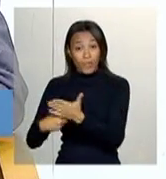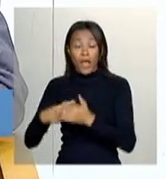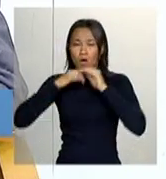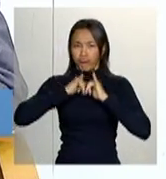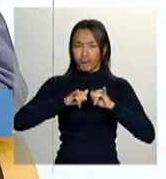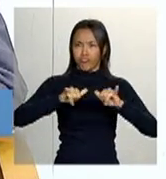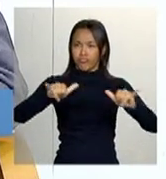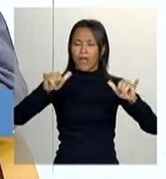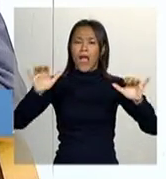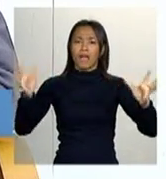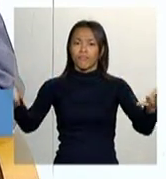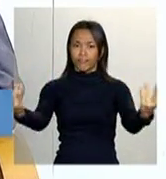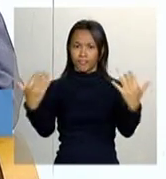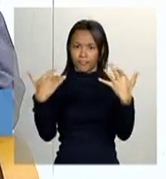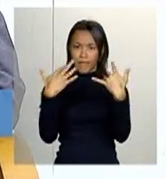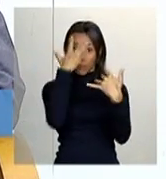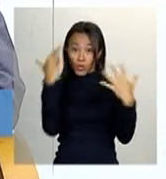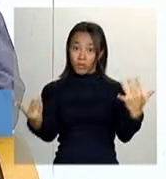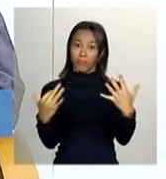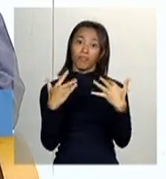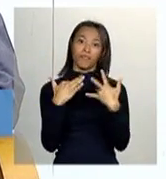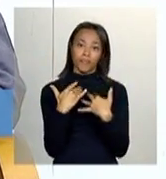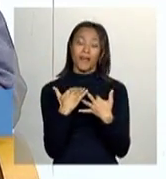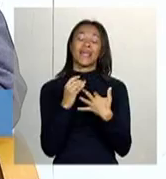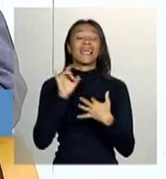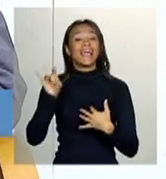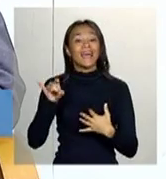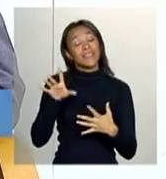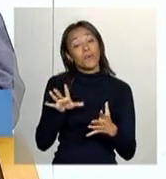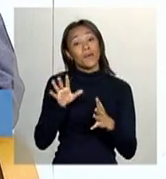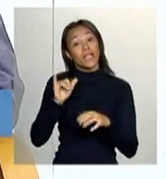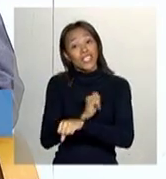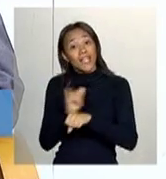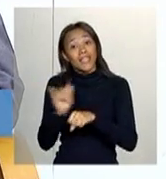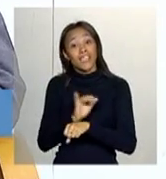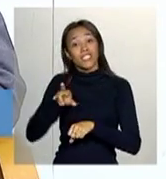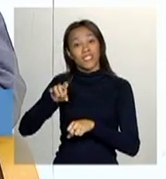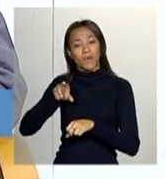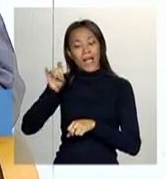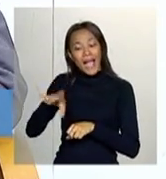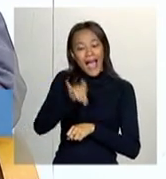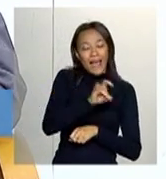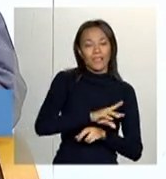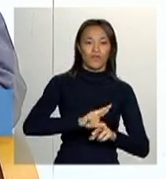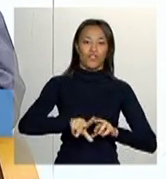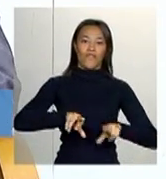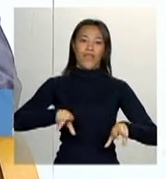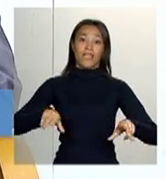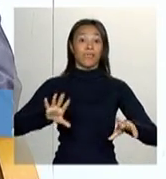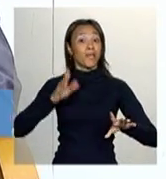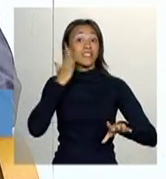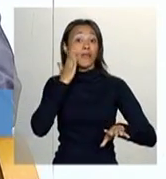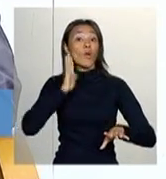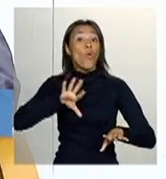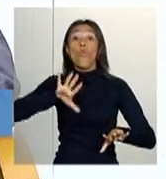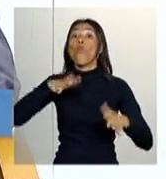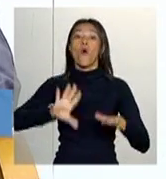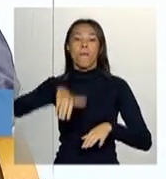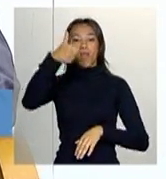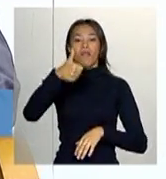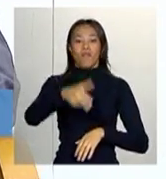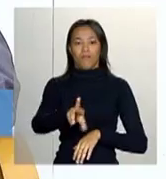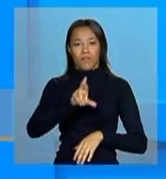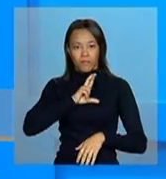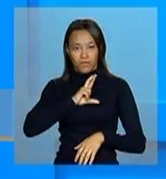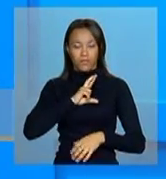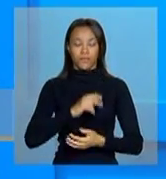cheguem até a sede. Então, em cada caso, realmente, é um caso e requer que se analise a situação para ver qual que é a melhor resposta. Toda uma estratégia. Exatamente.